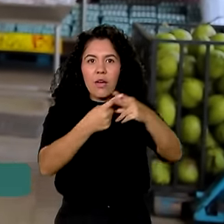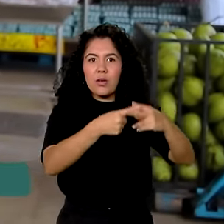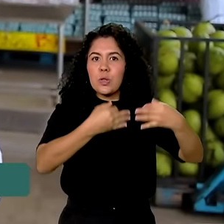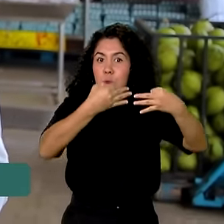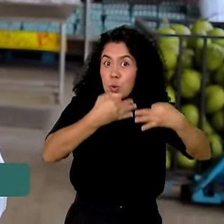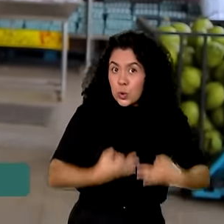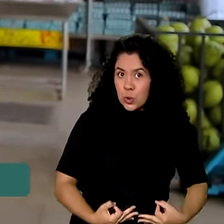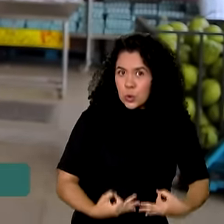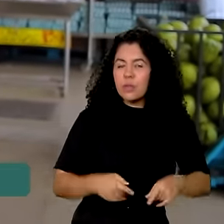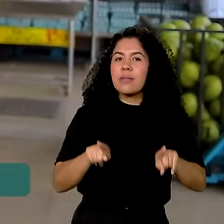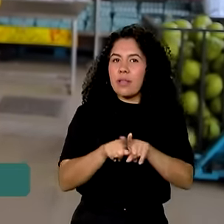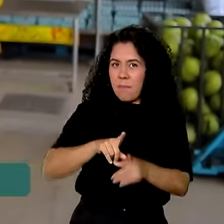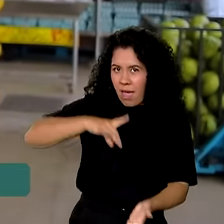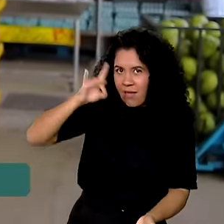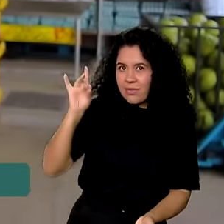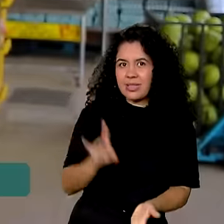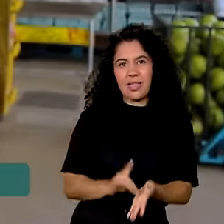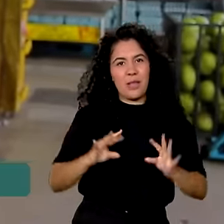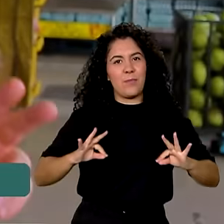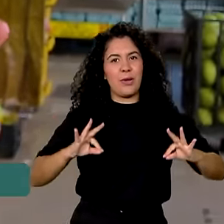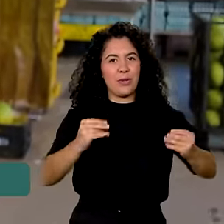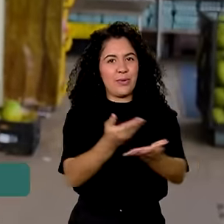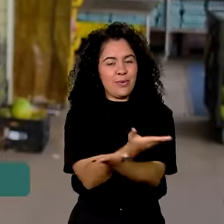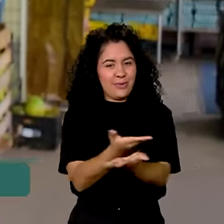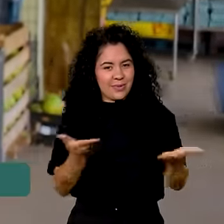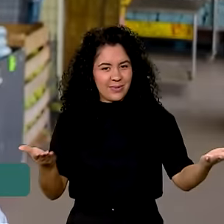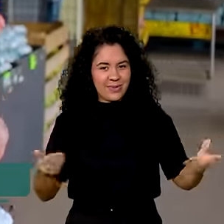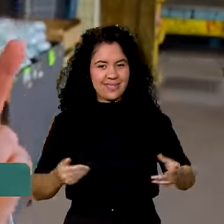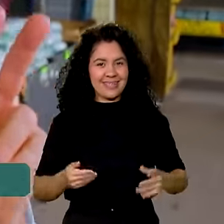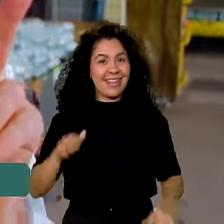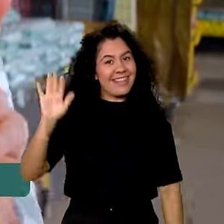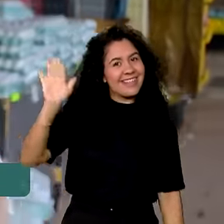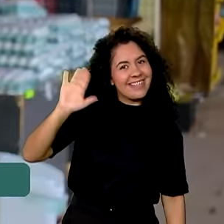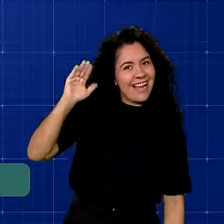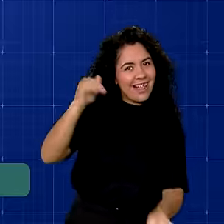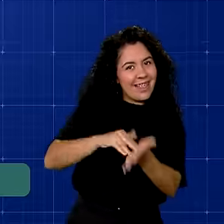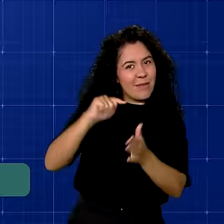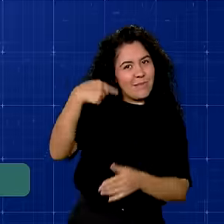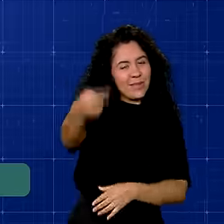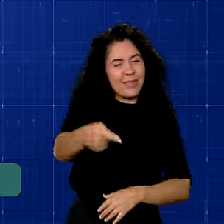justo e eficiente para todo mundo. Até a próxima!